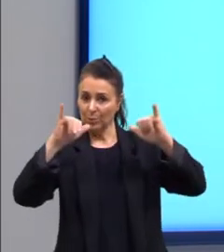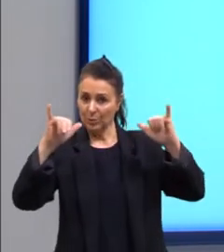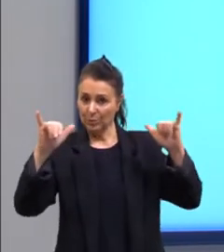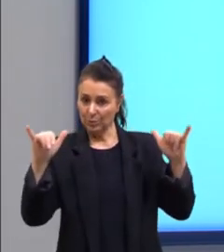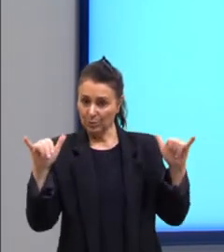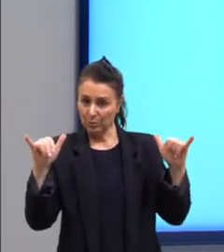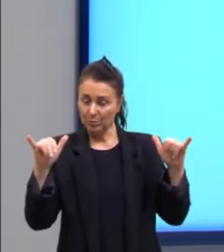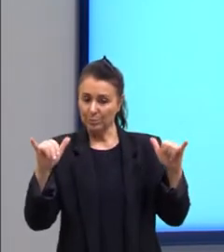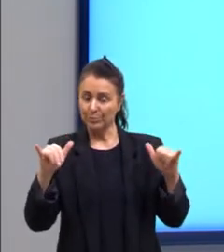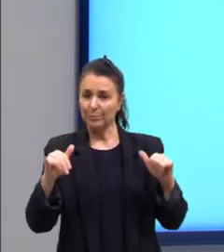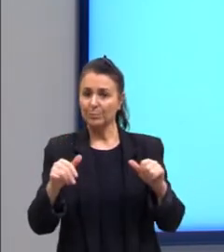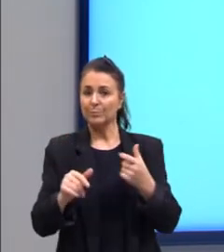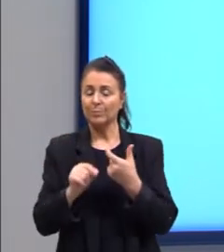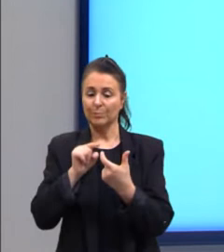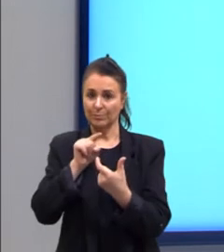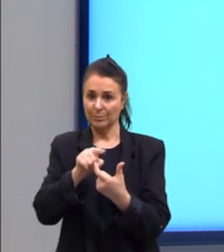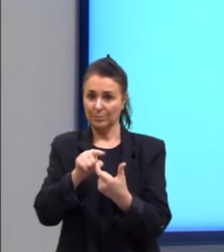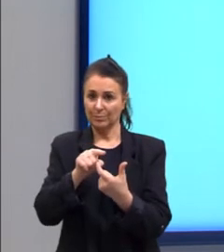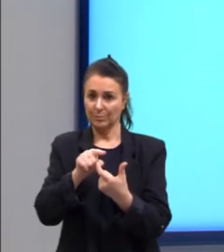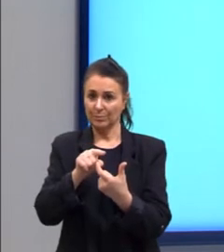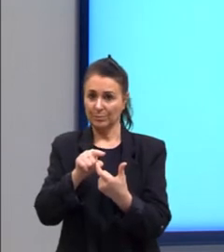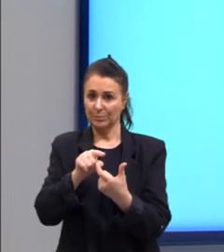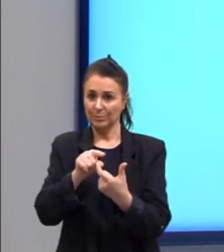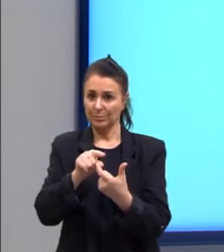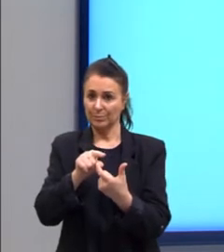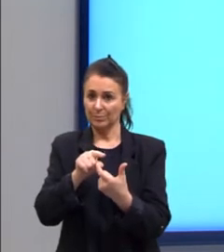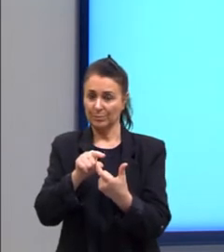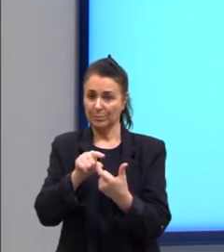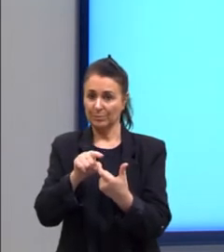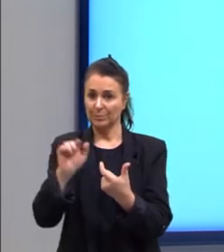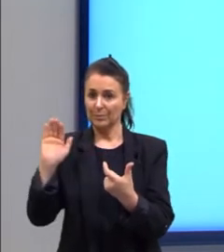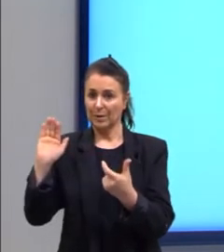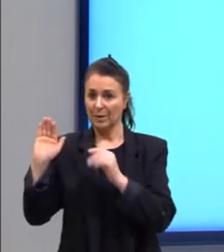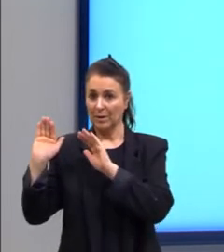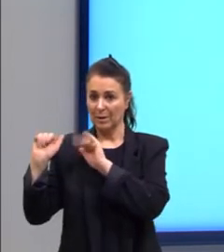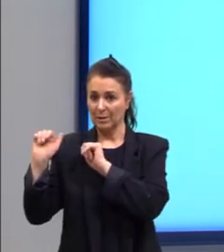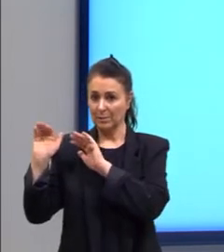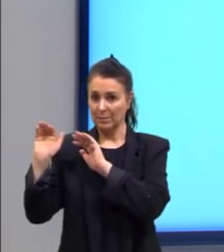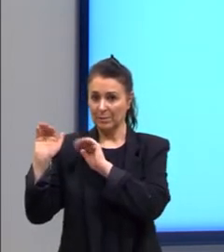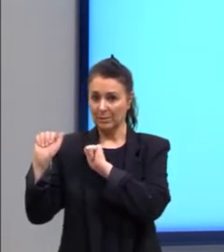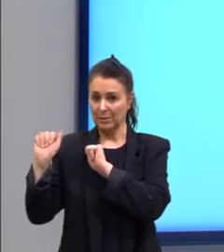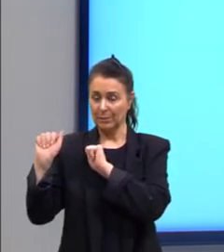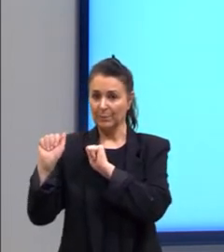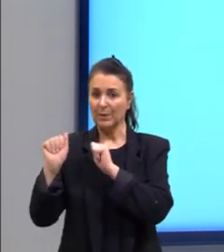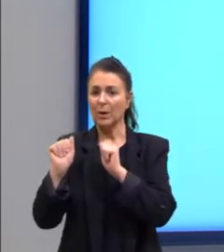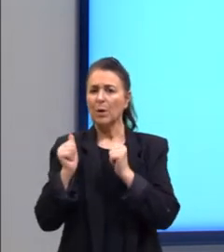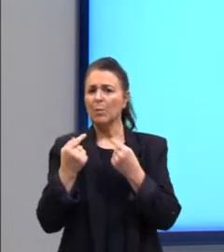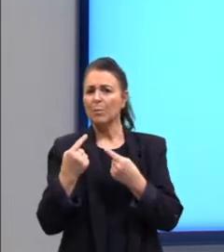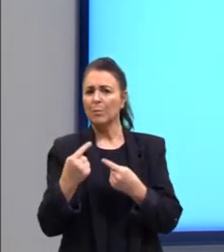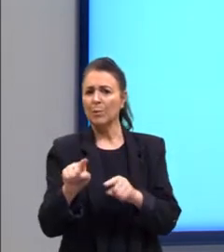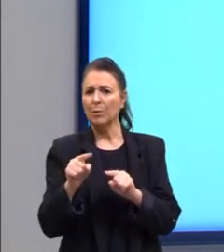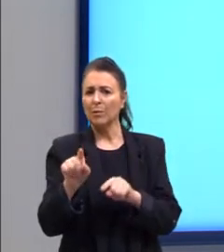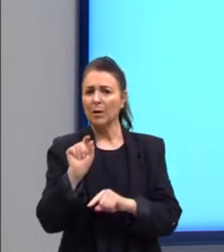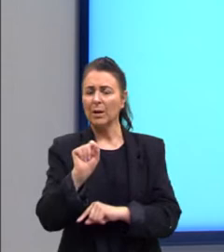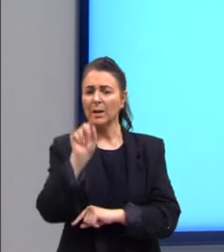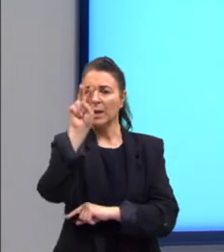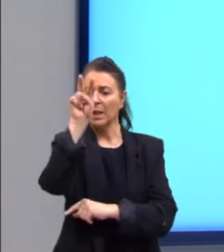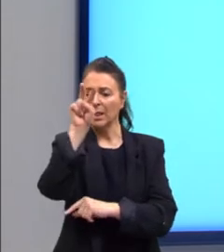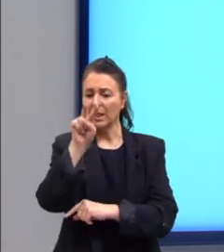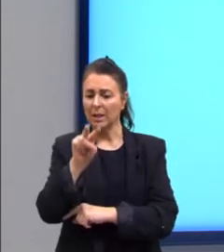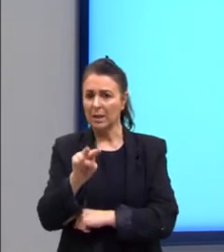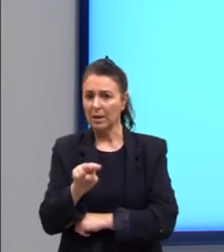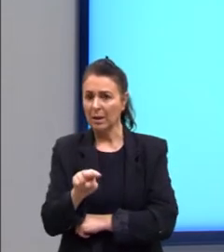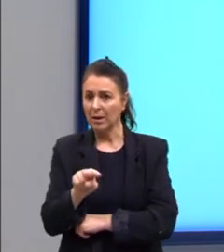a expressão etemos-le la mano provoca ao leitor para...